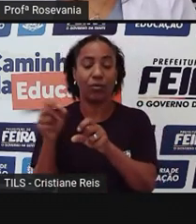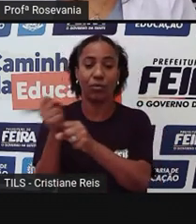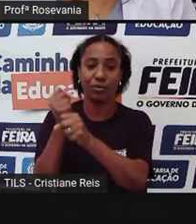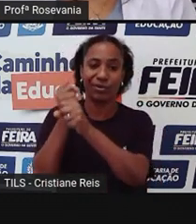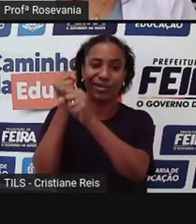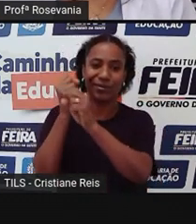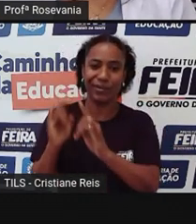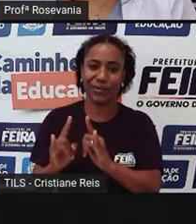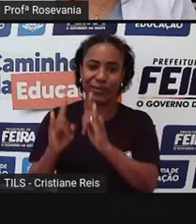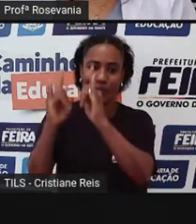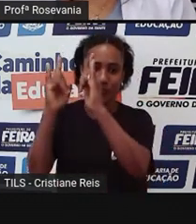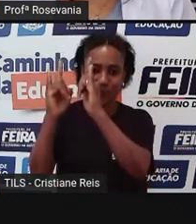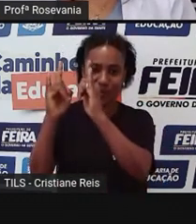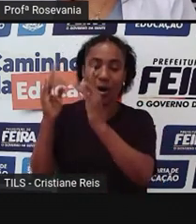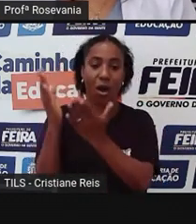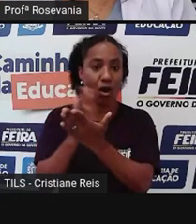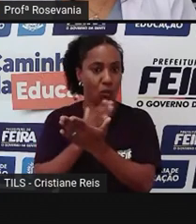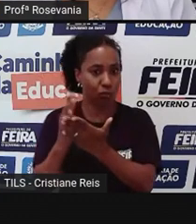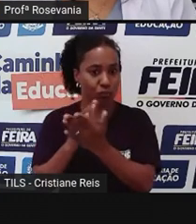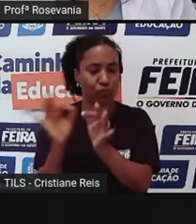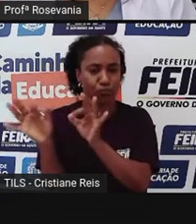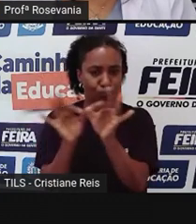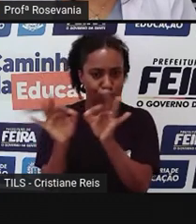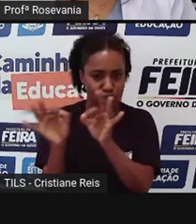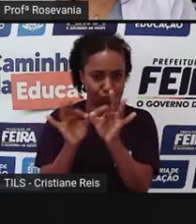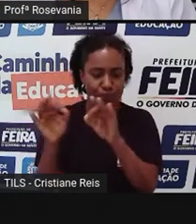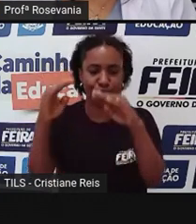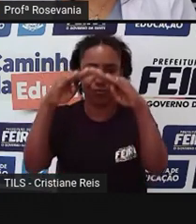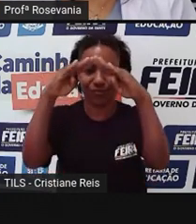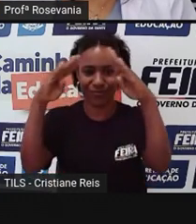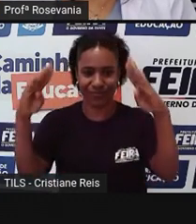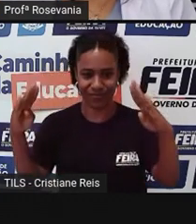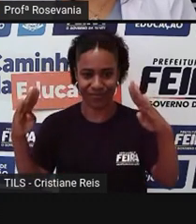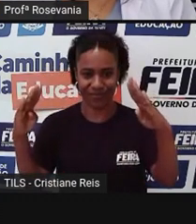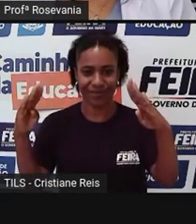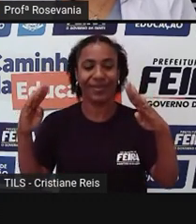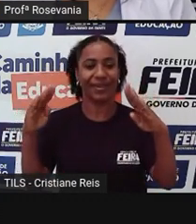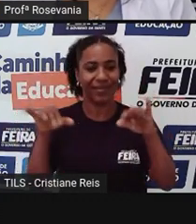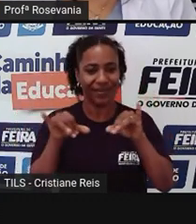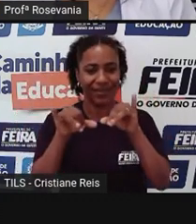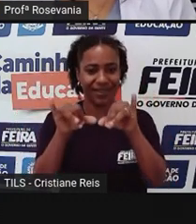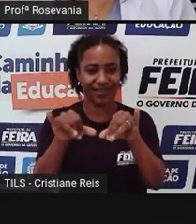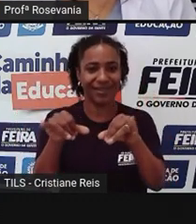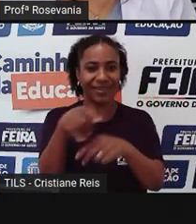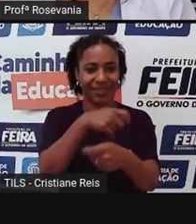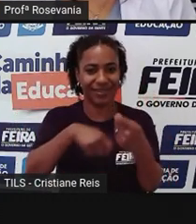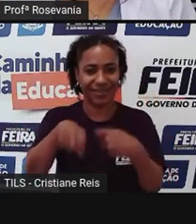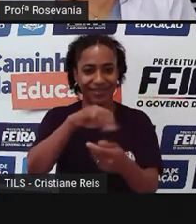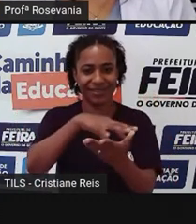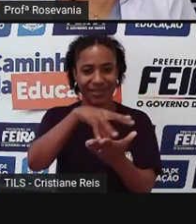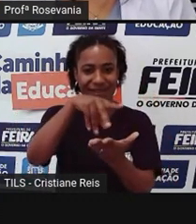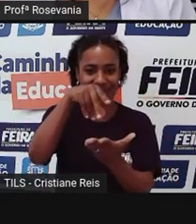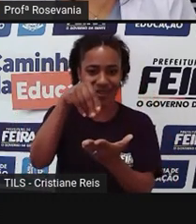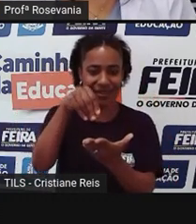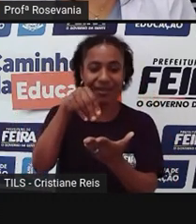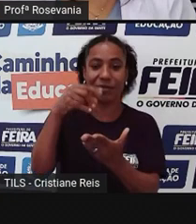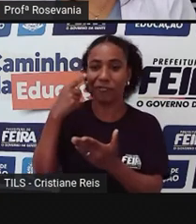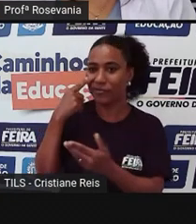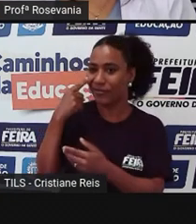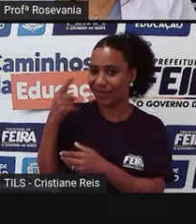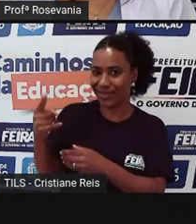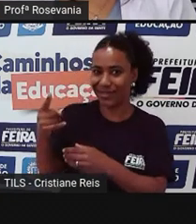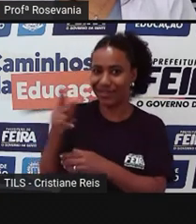prédio do Mercado de Artes Popular, e provavelmente essa foto foi tirada, né, do prédio da prefeitura, então esse espaço aqui é a Getúlio